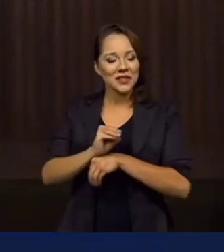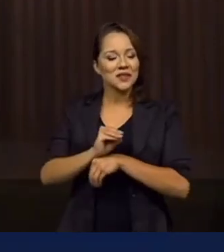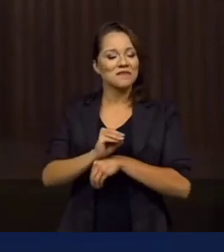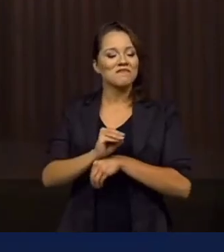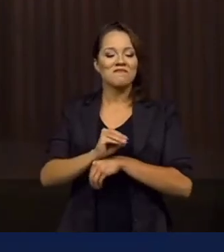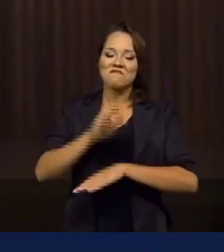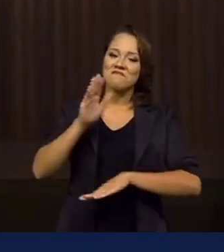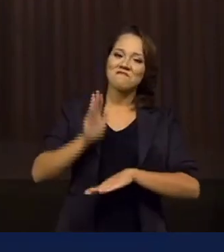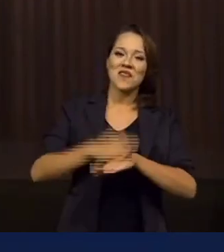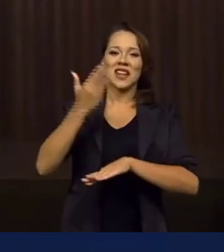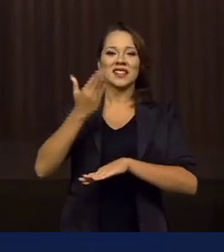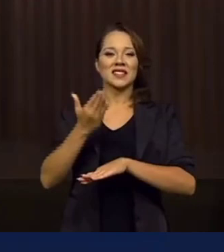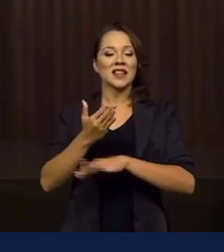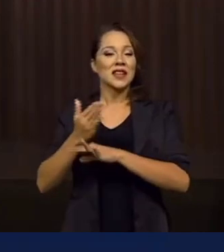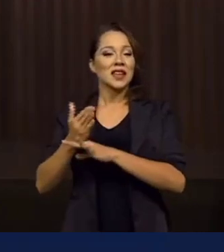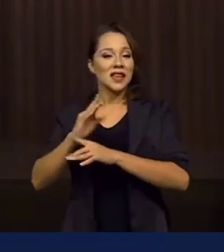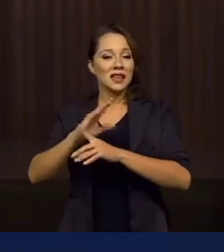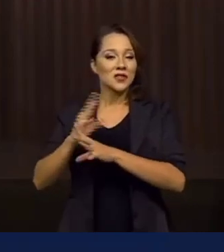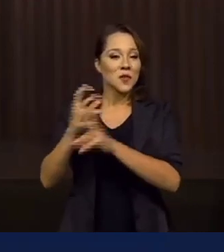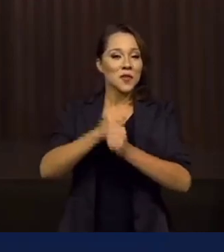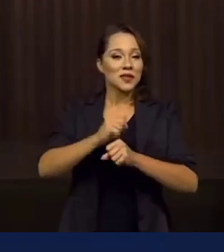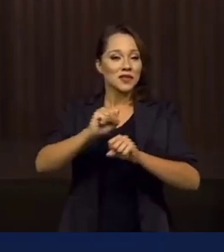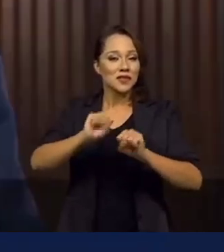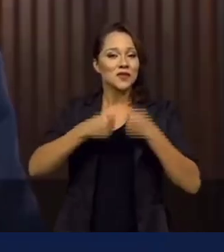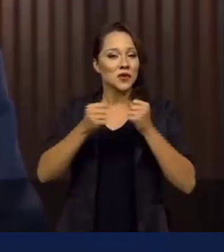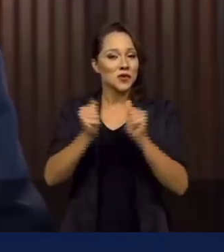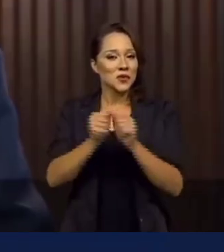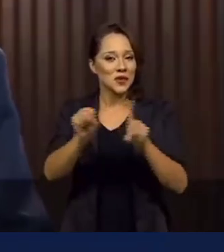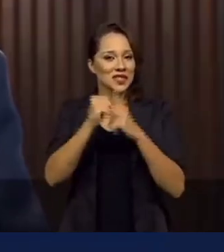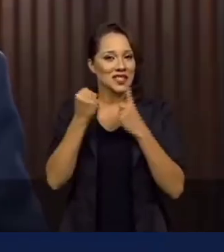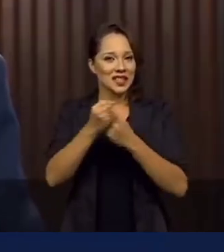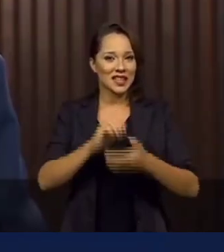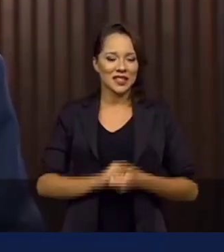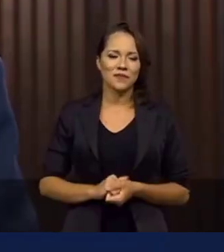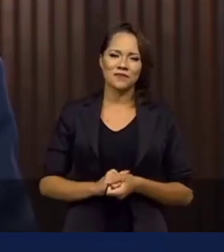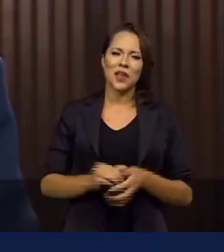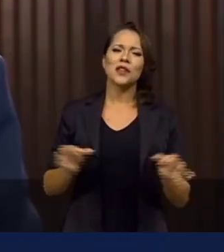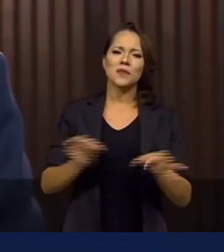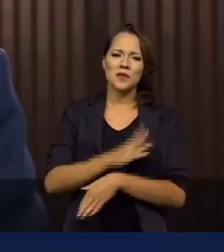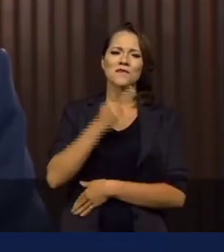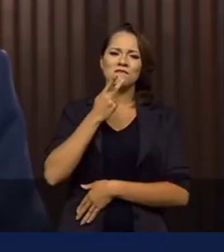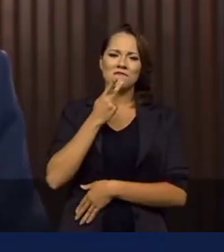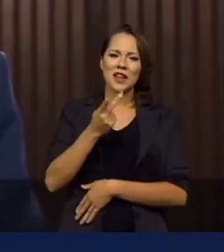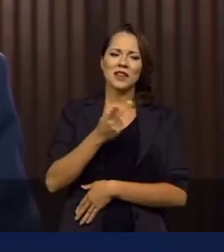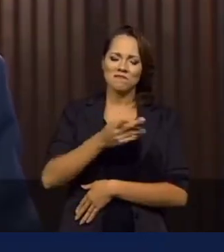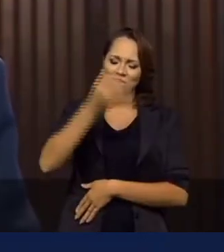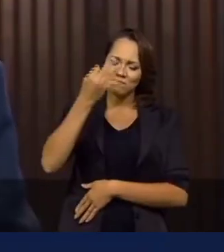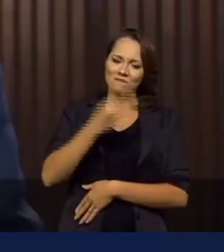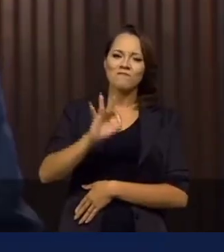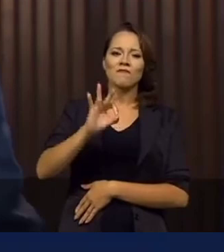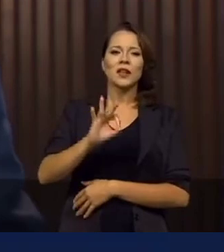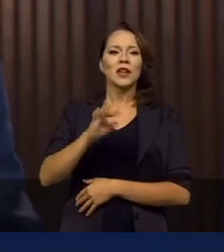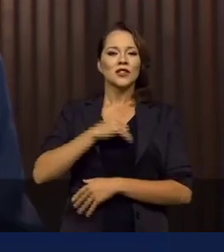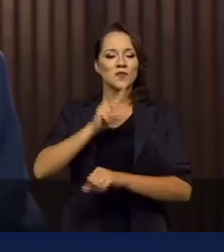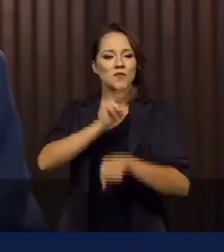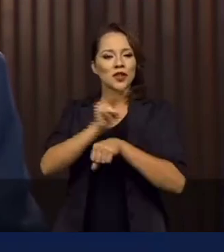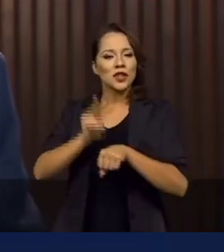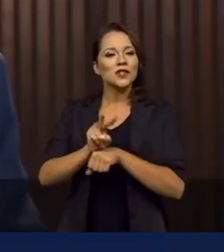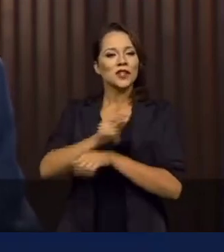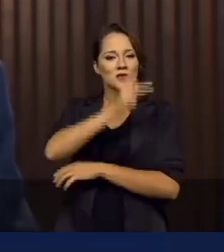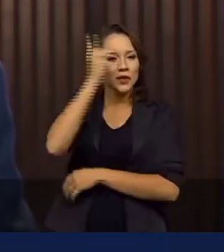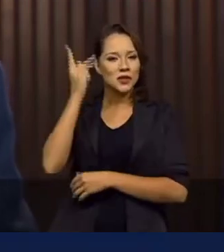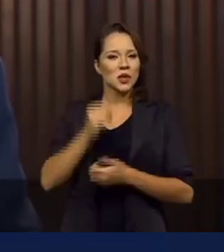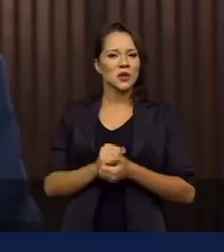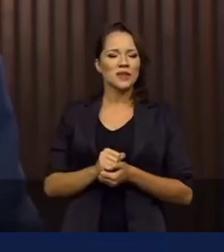fazendo mais e somando esforços com a sociedade. Encerro reafirmando o nosso empenho em proteger as pessoas